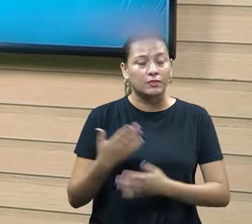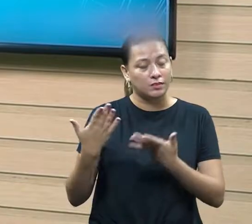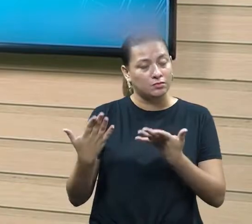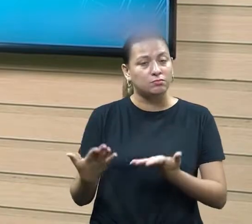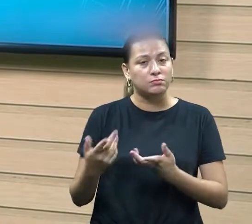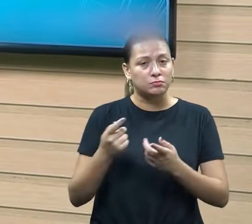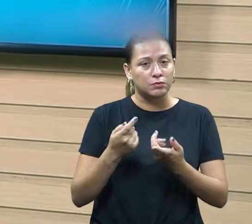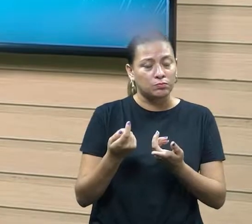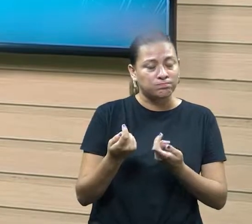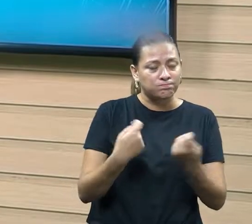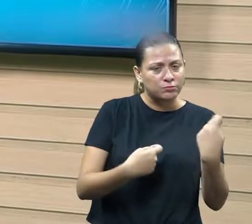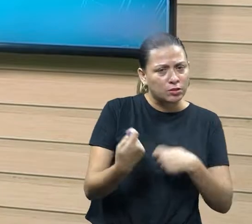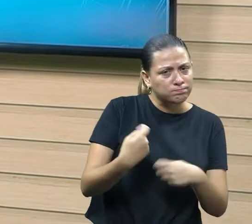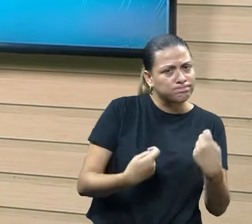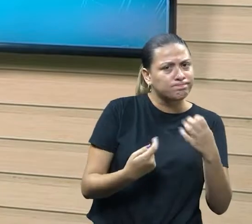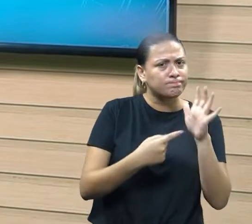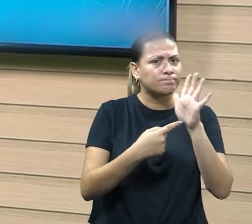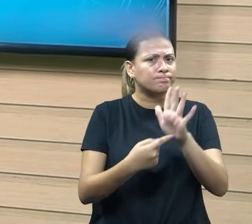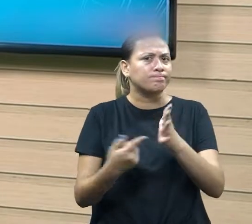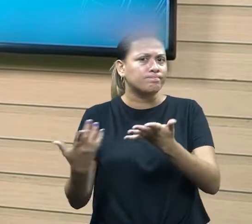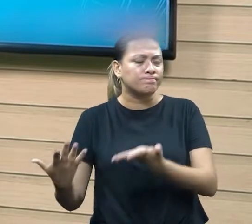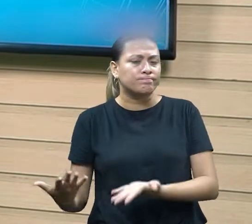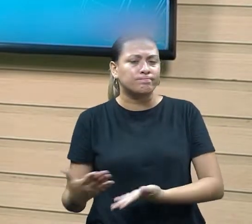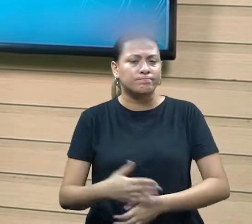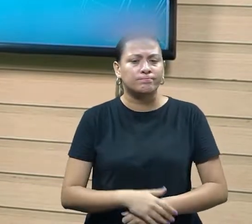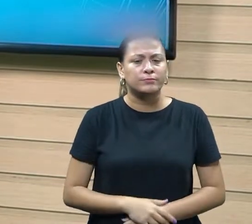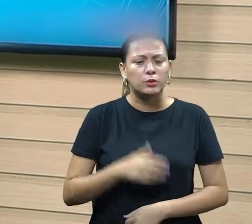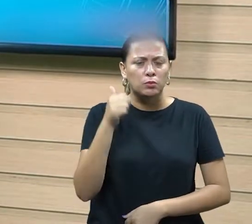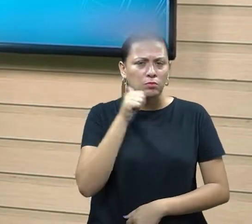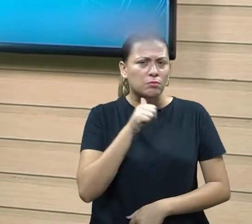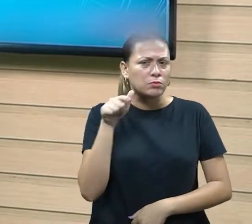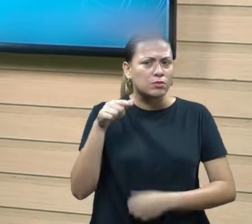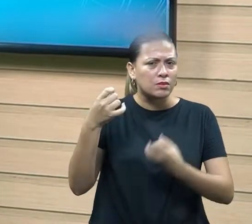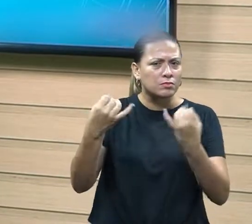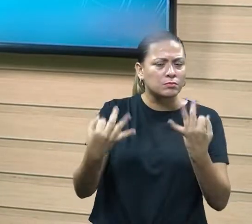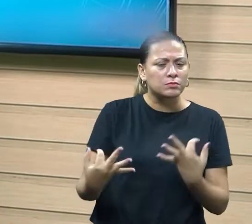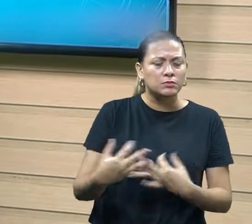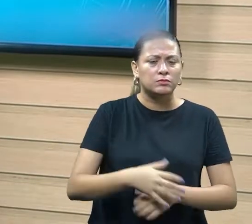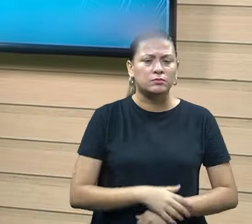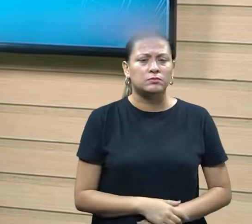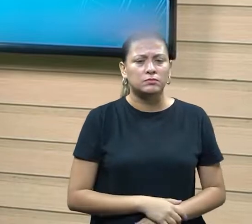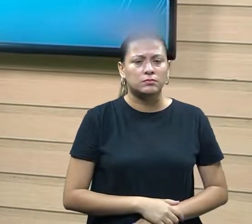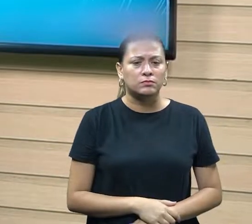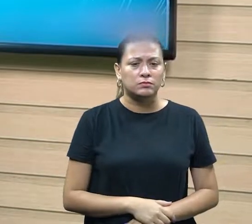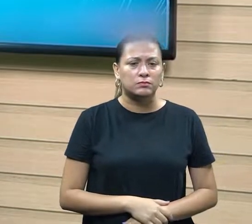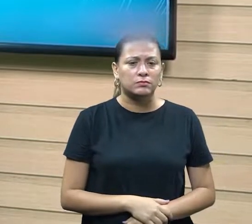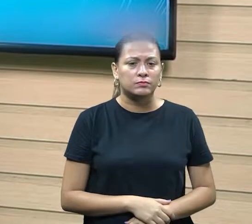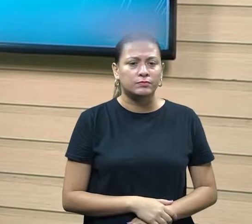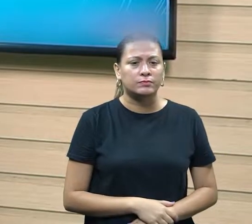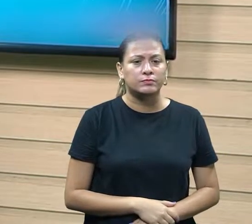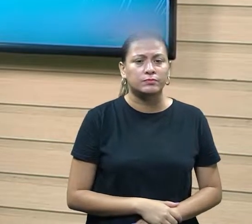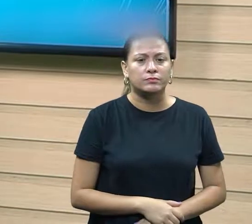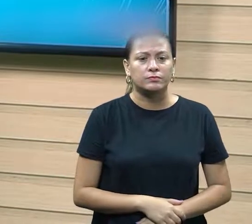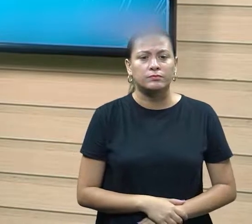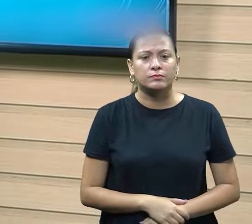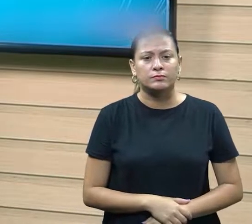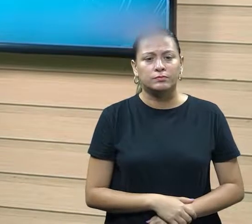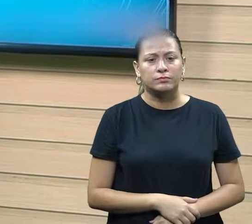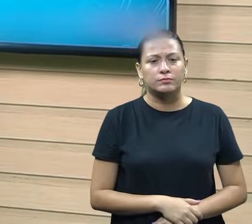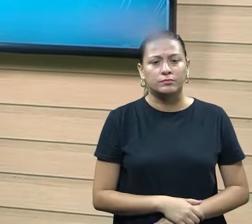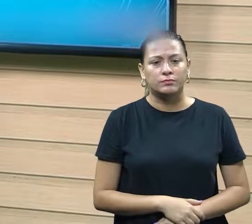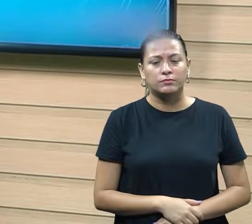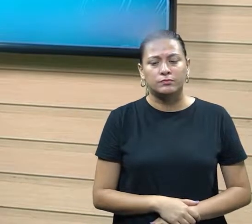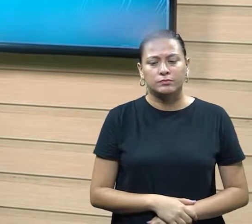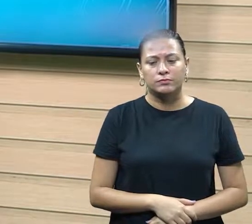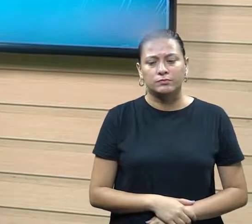negociador se posiciona assim. Veja só que a Taja falou, esse movimento desse ato social, desse processo de negociação, como ela falou,